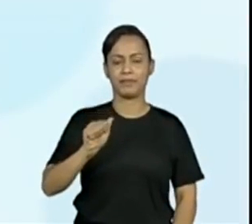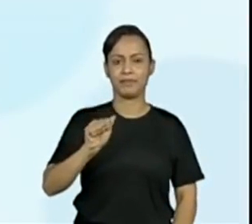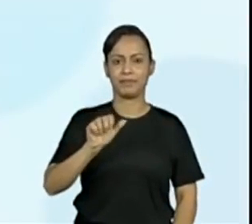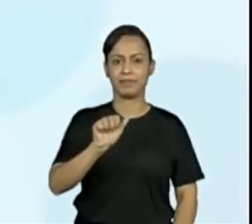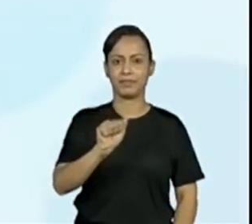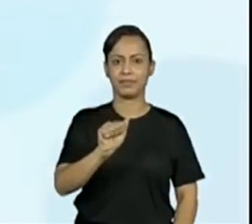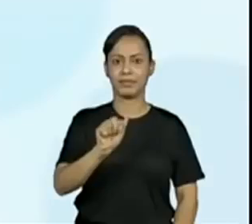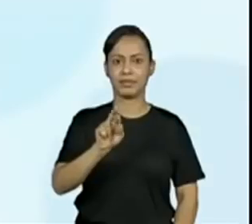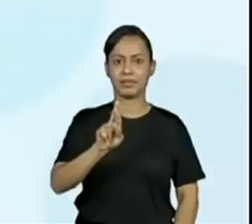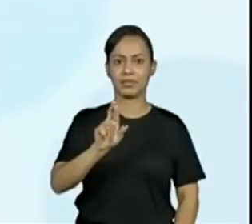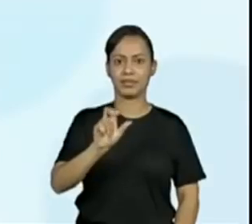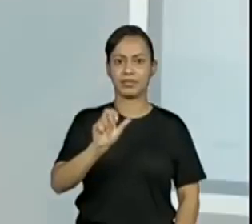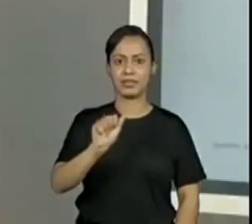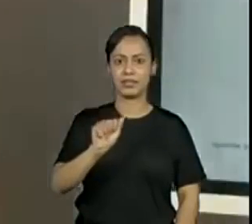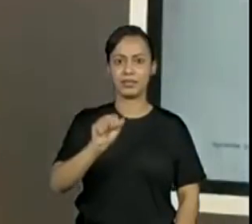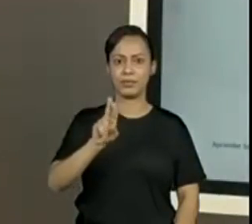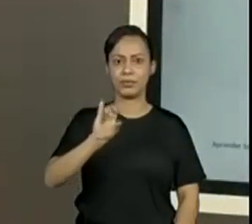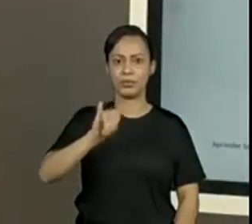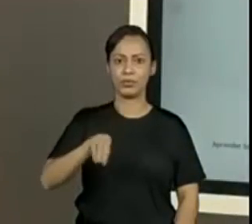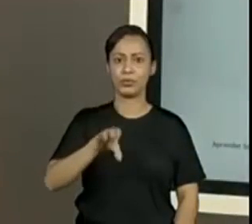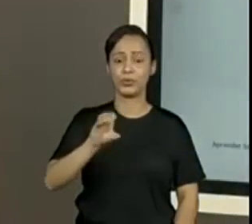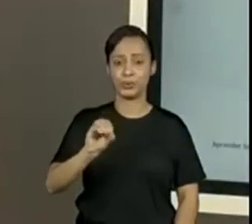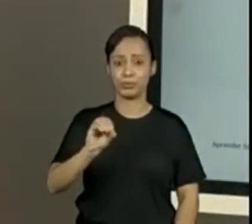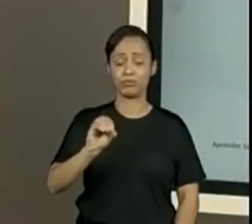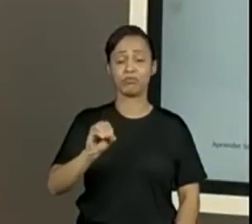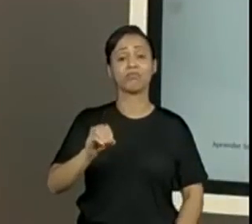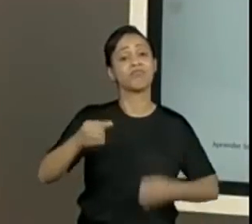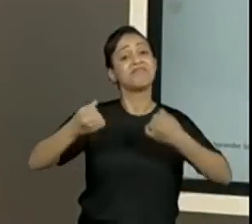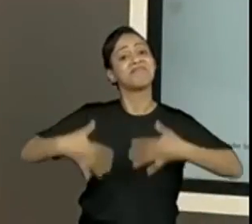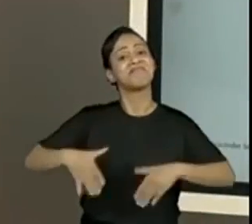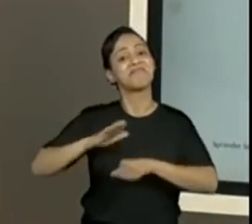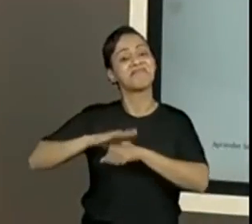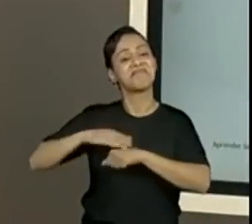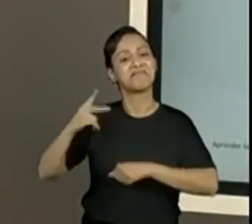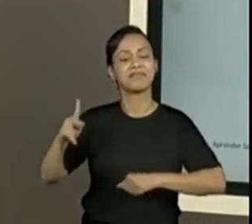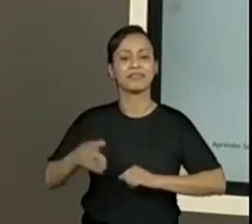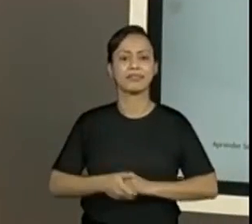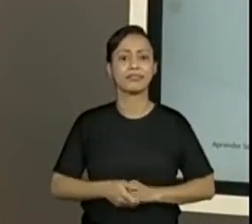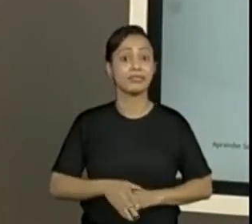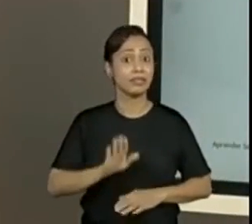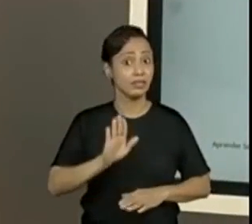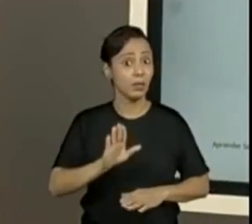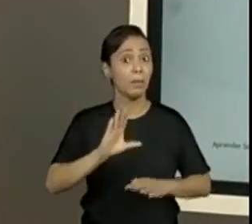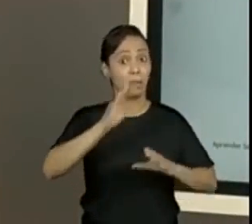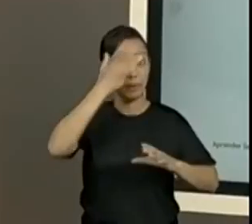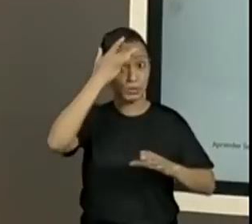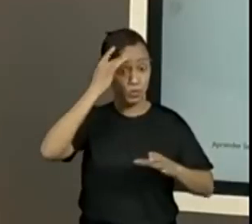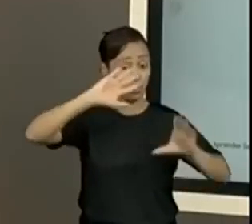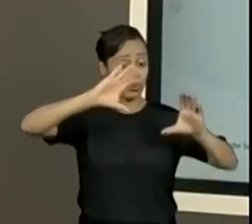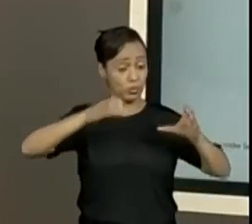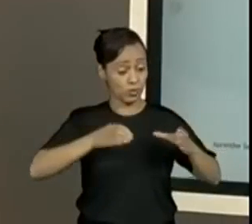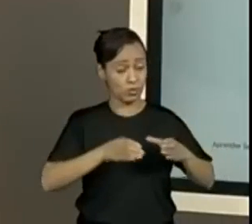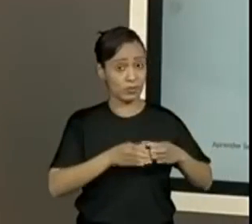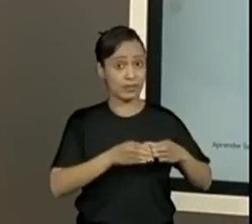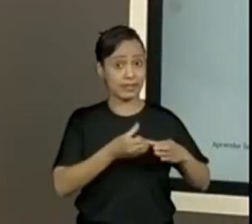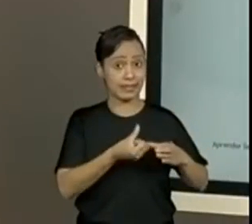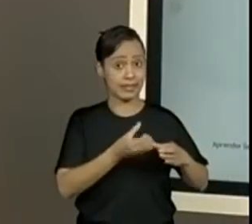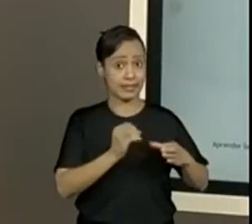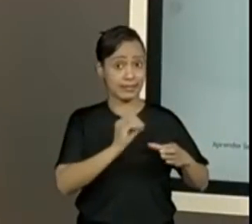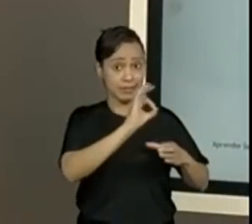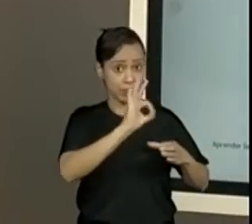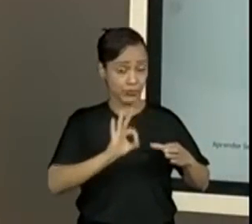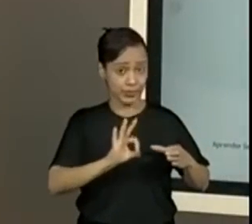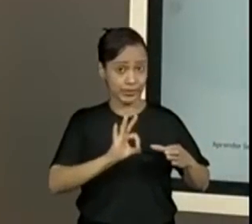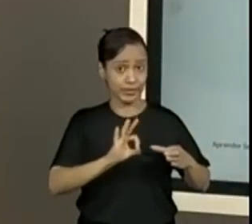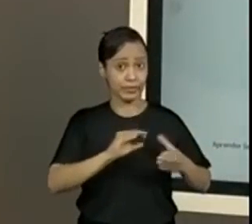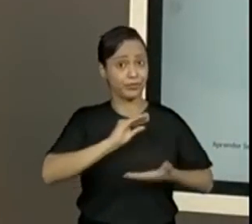como é importante estar bem atento. Nós estamos falando que eles não foram vacinados, eles estão correndo atrás dessa campanha